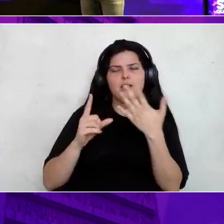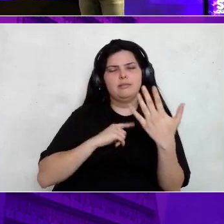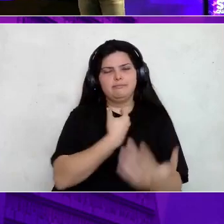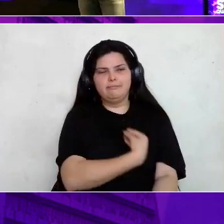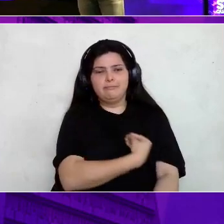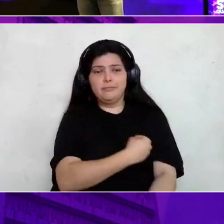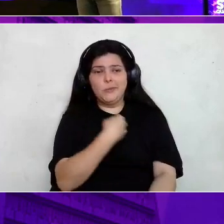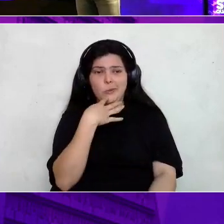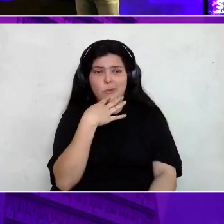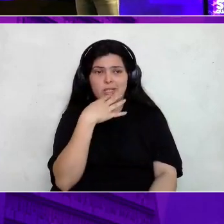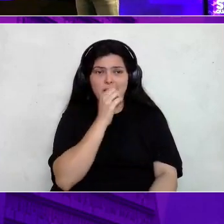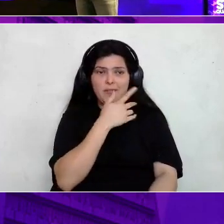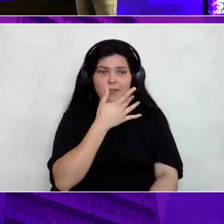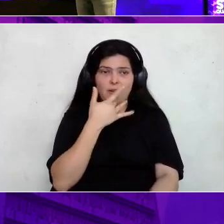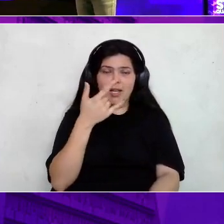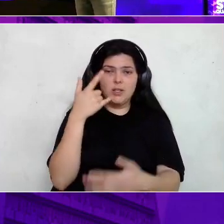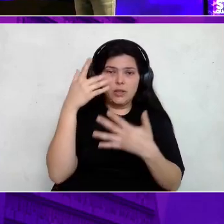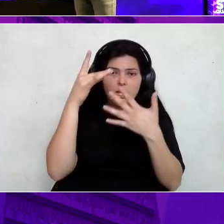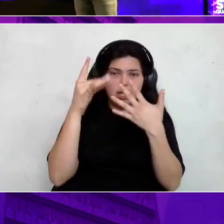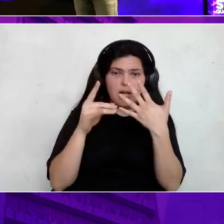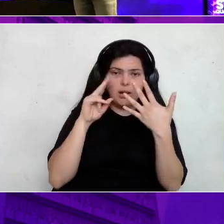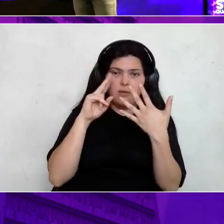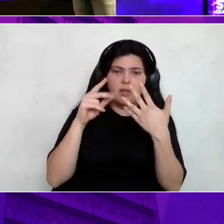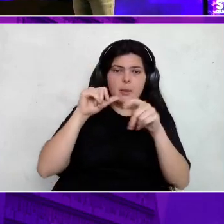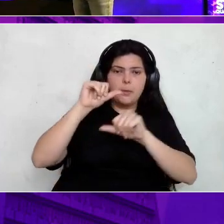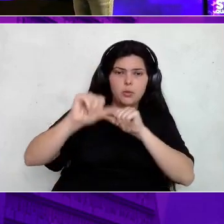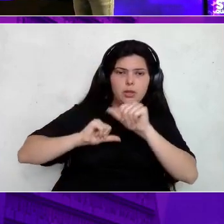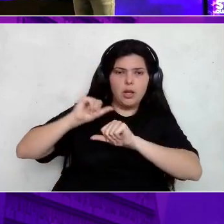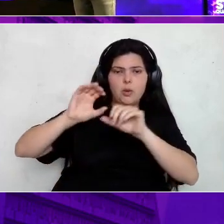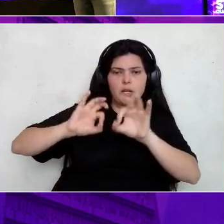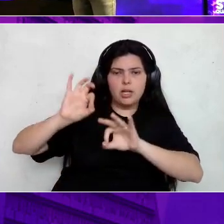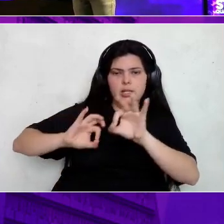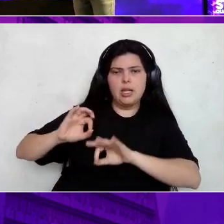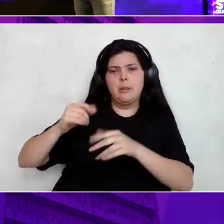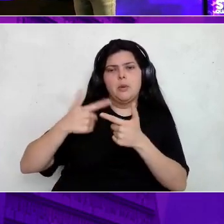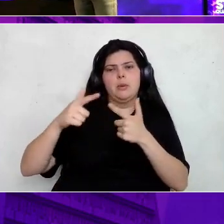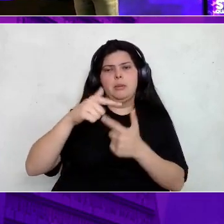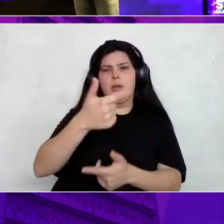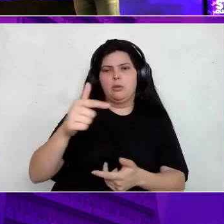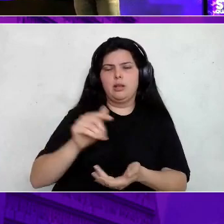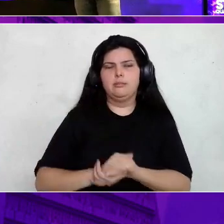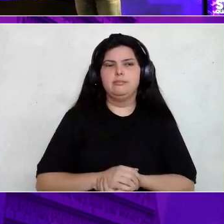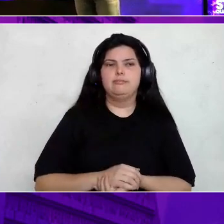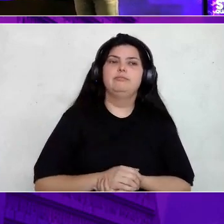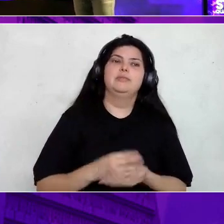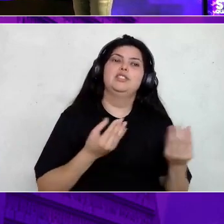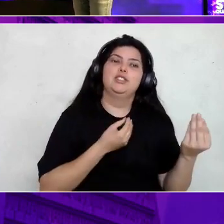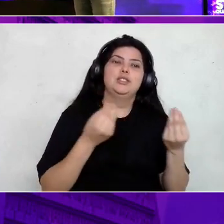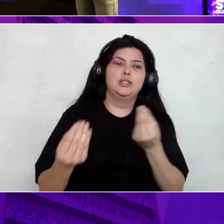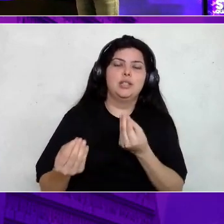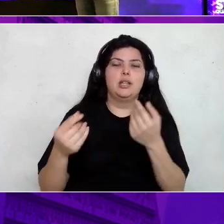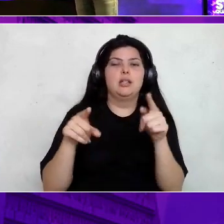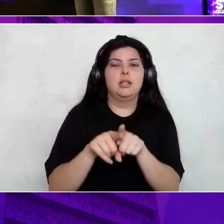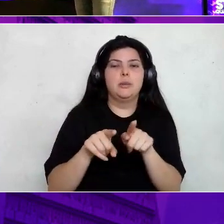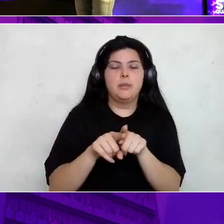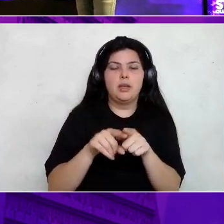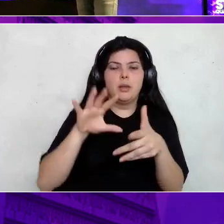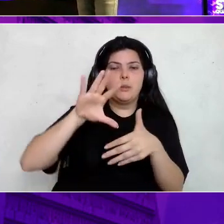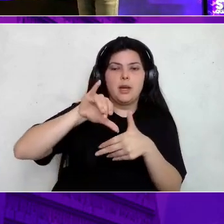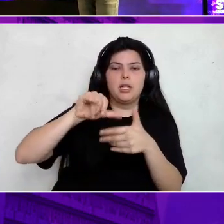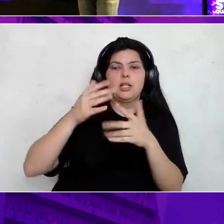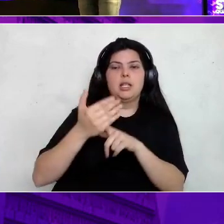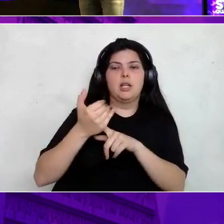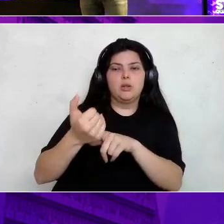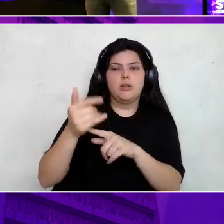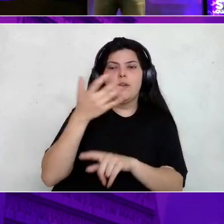podem entrar no detalhe, fazer alterações, customizações, etc. Não tem nenhum problema. Mas a gente entrega aqui o time to market. Entrega toda a tecnologia para facilitar